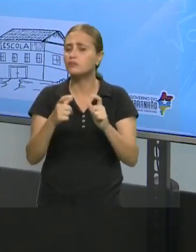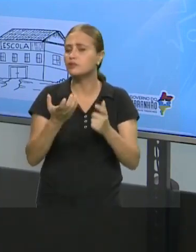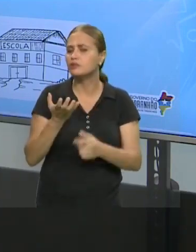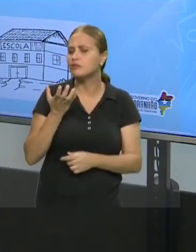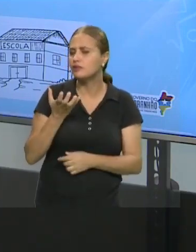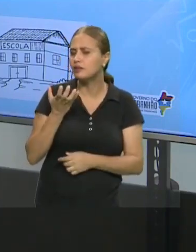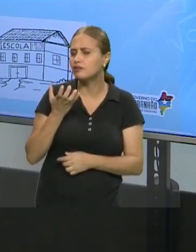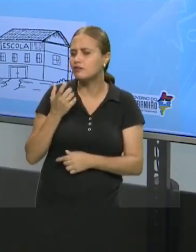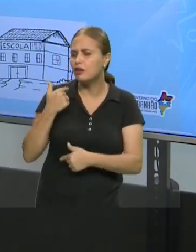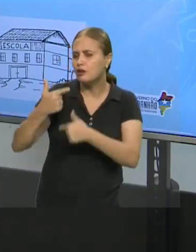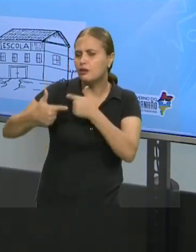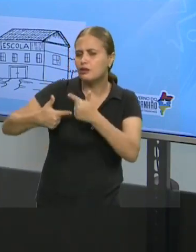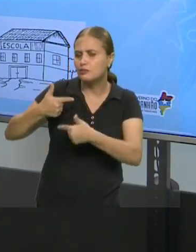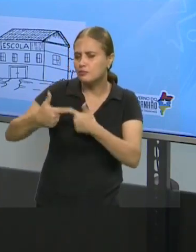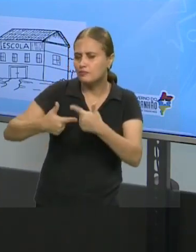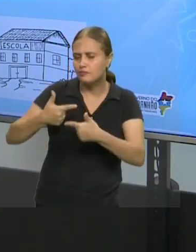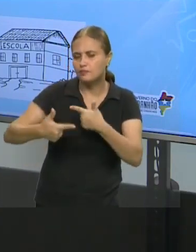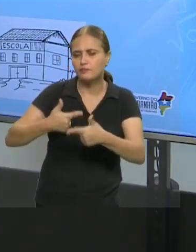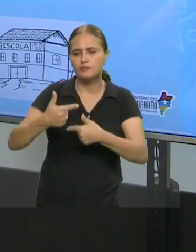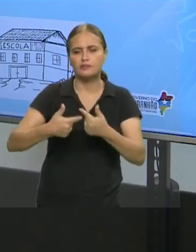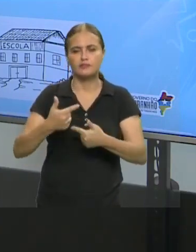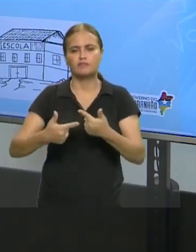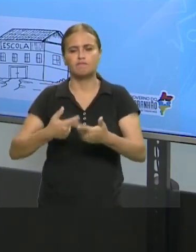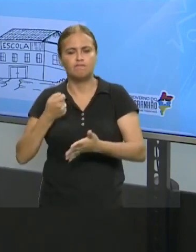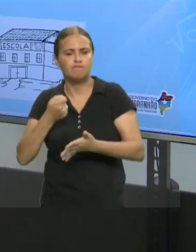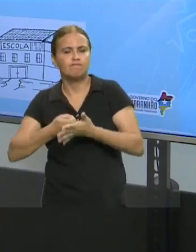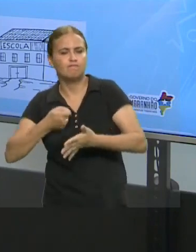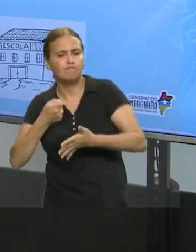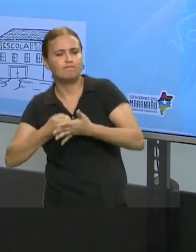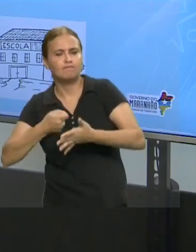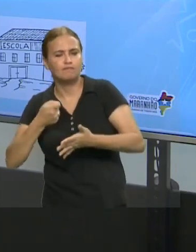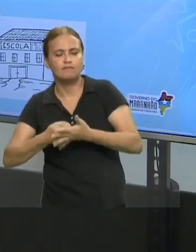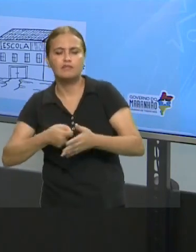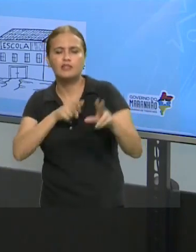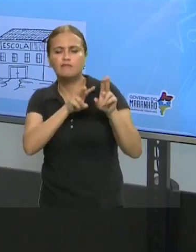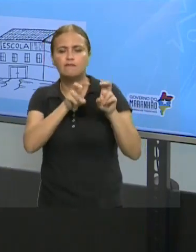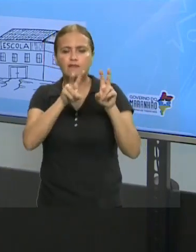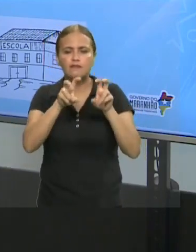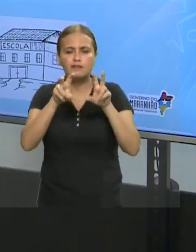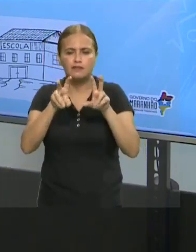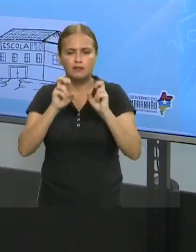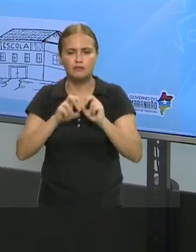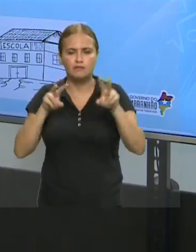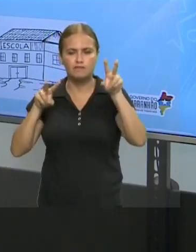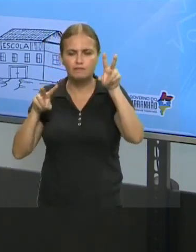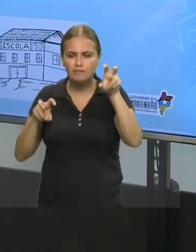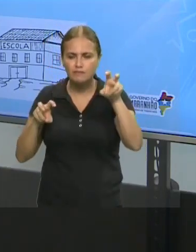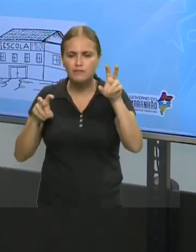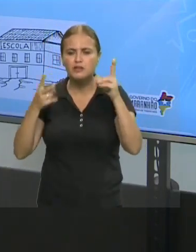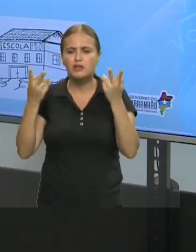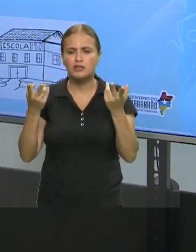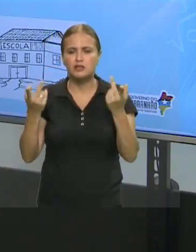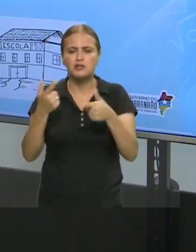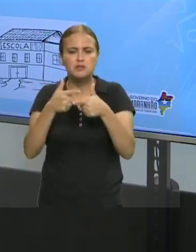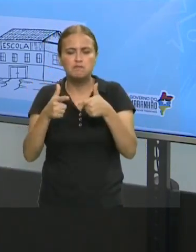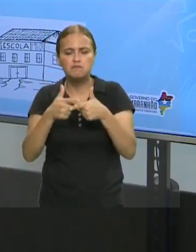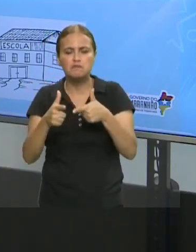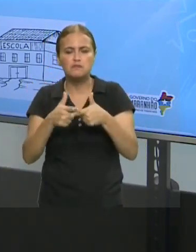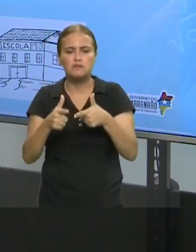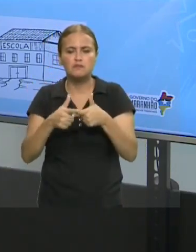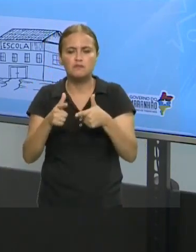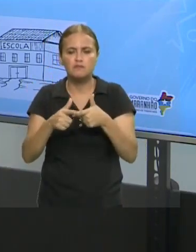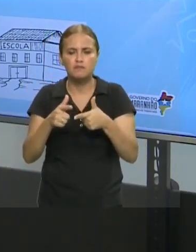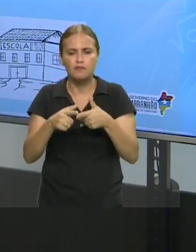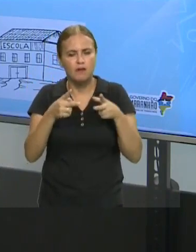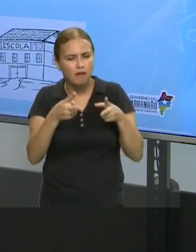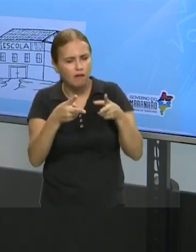Que lutas, que batalhas, que assuntos, que temáticas, que problemáticas me